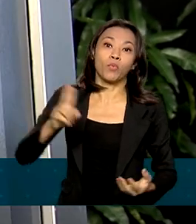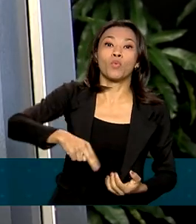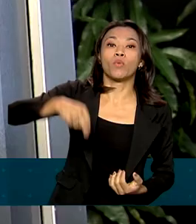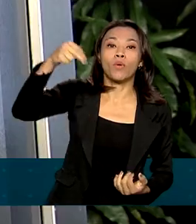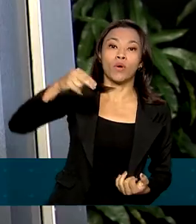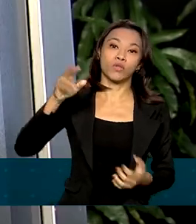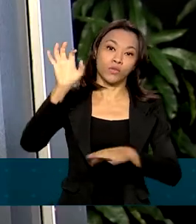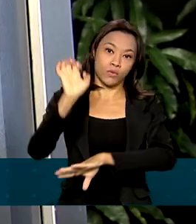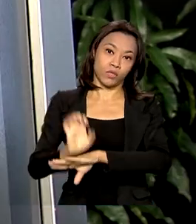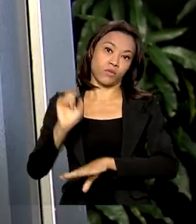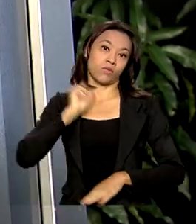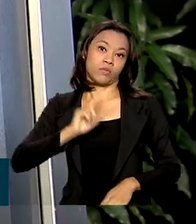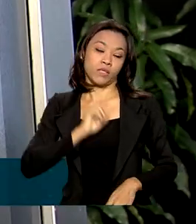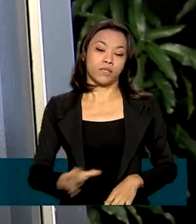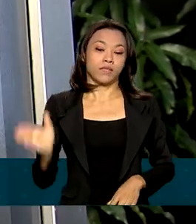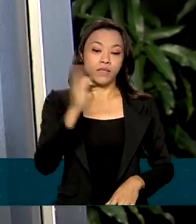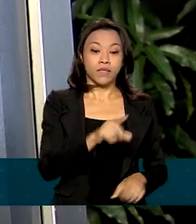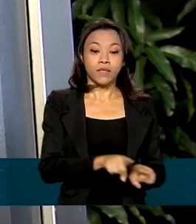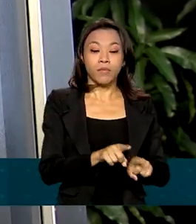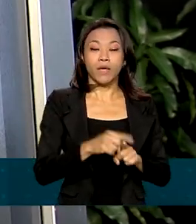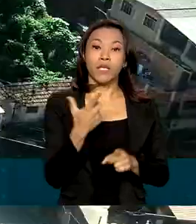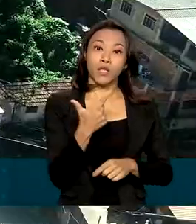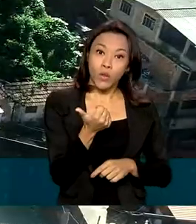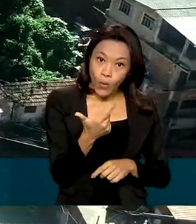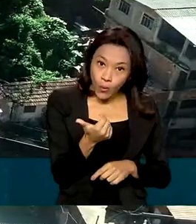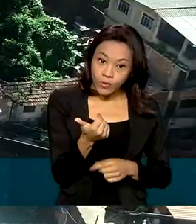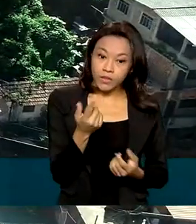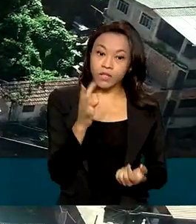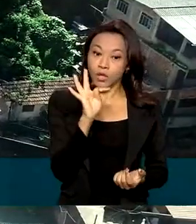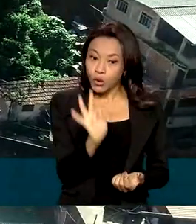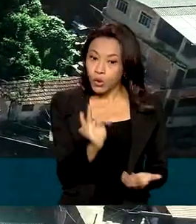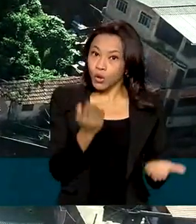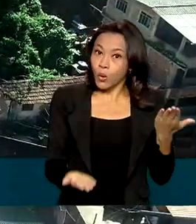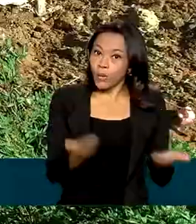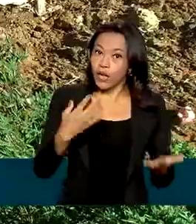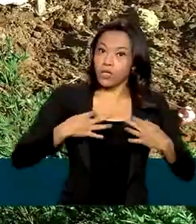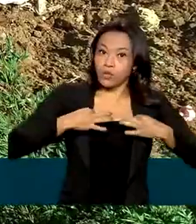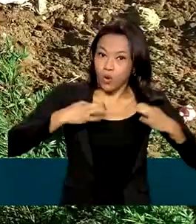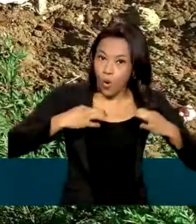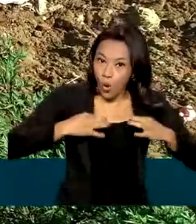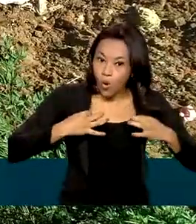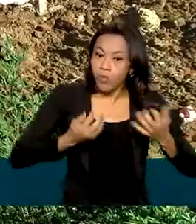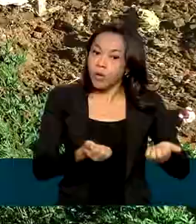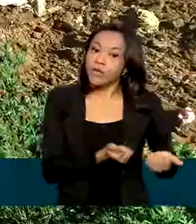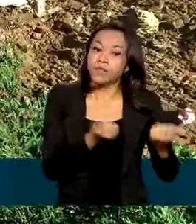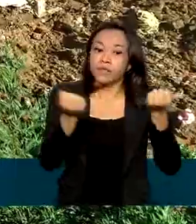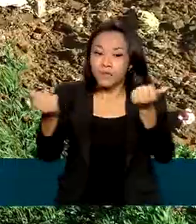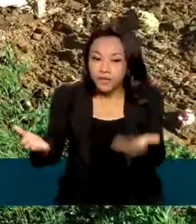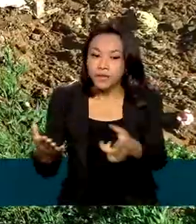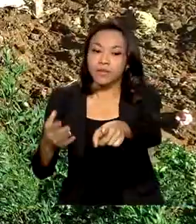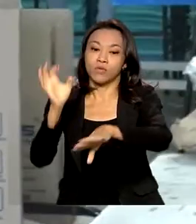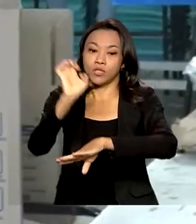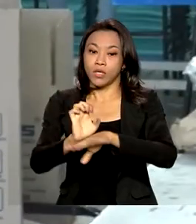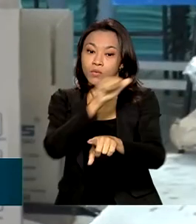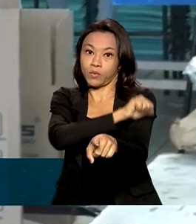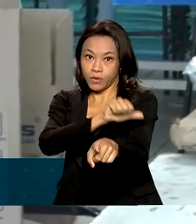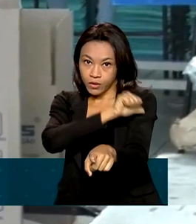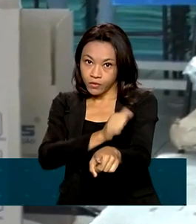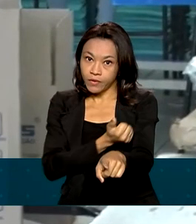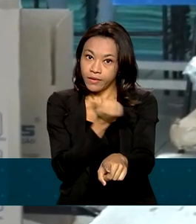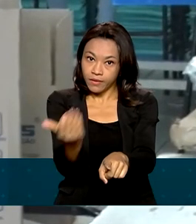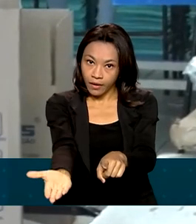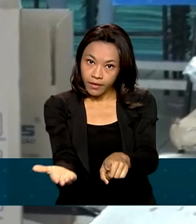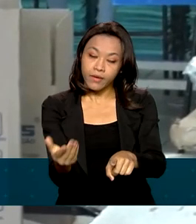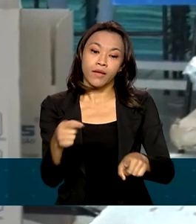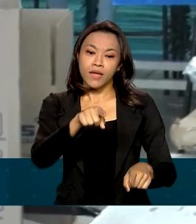Federal também doou este ano 12 toneladas de roupas à população atingida pelas fortes chuvas em Petrópolis, no Rio de Janeiro. Todo